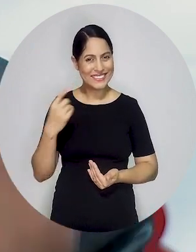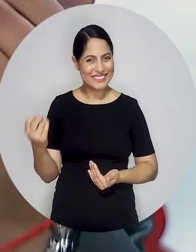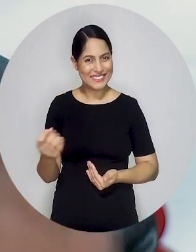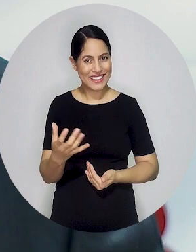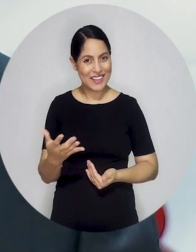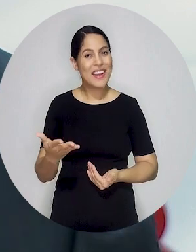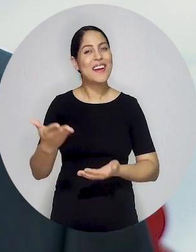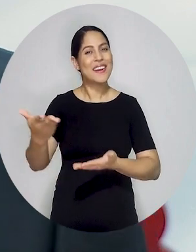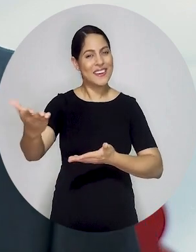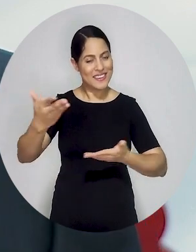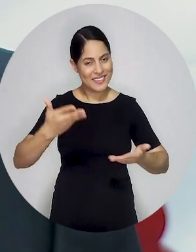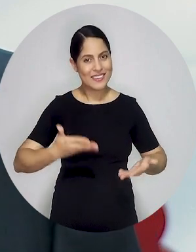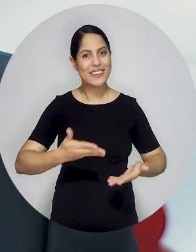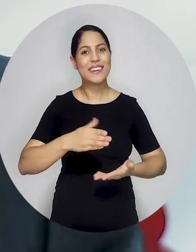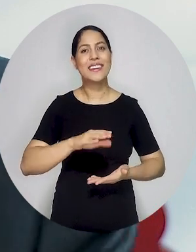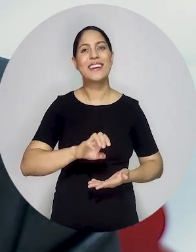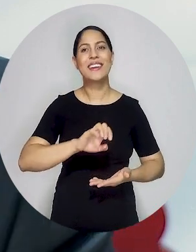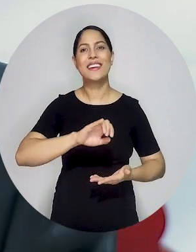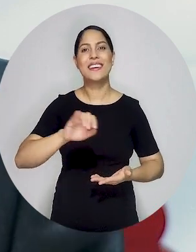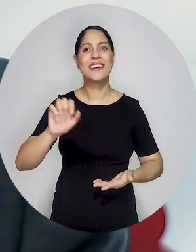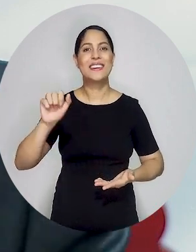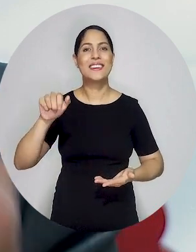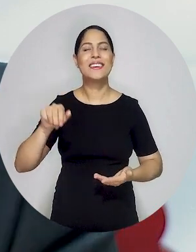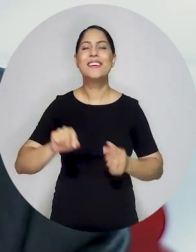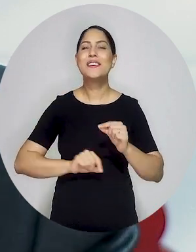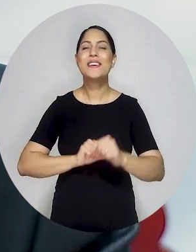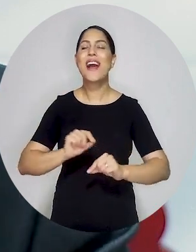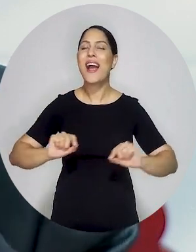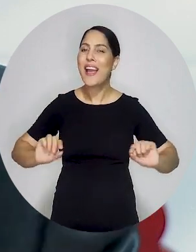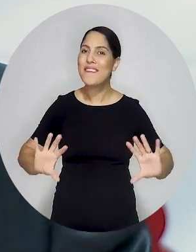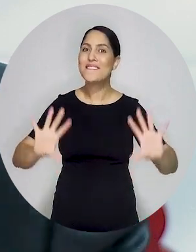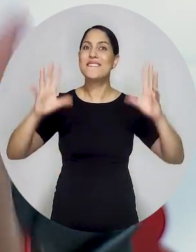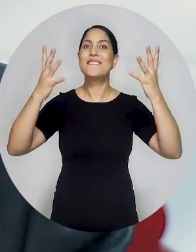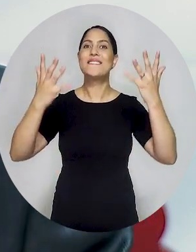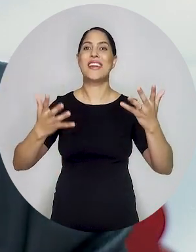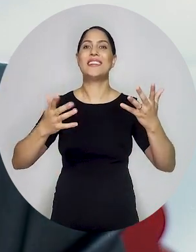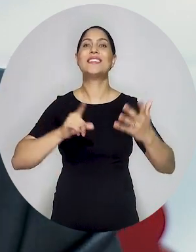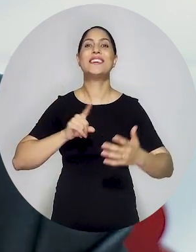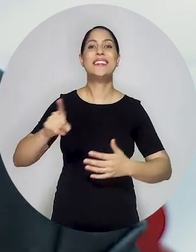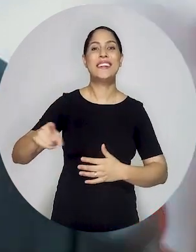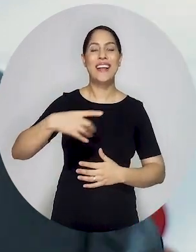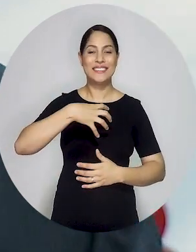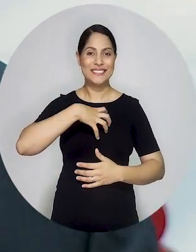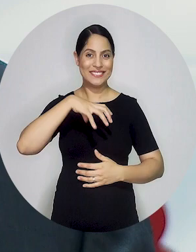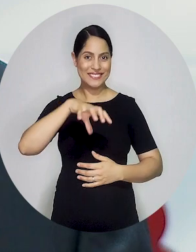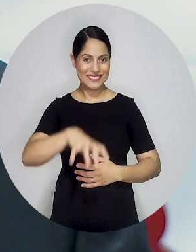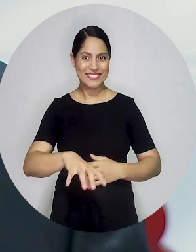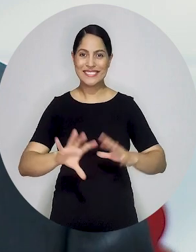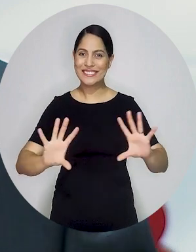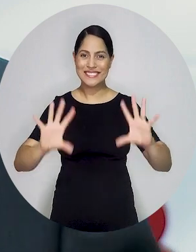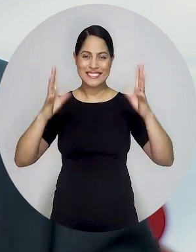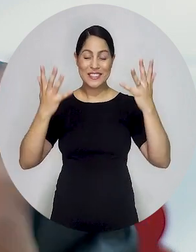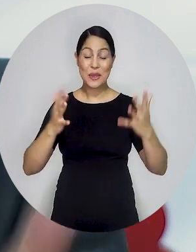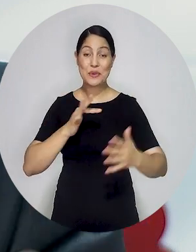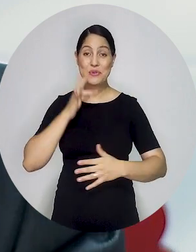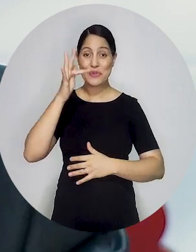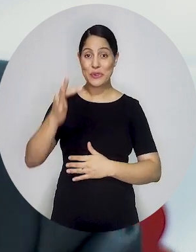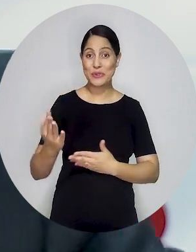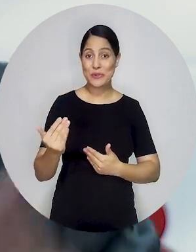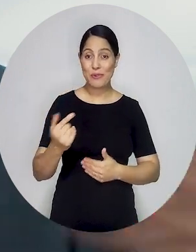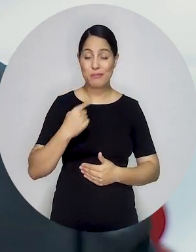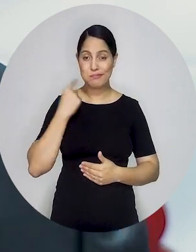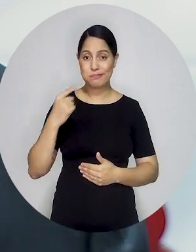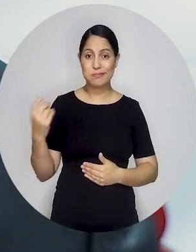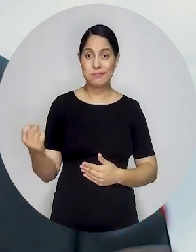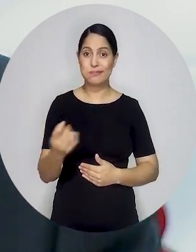a você, colega advogado, colega advogada, a vir somar conosco e fazer do ENJA um grande evento nacional que projetará